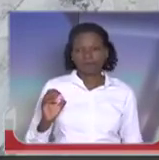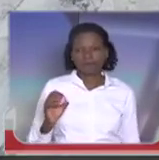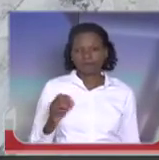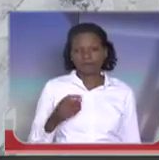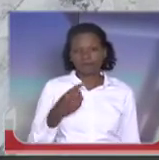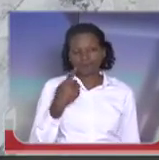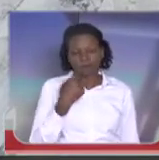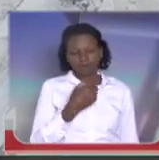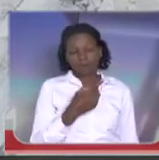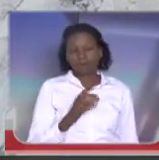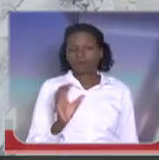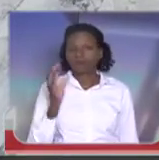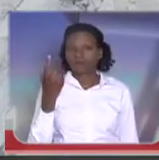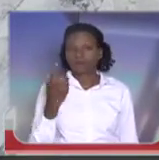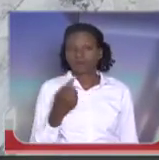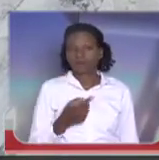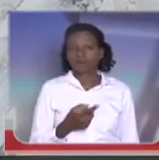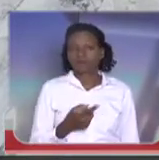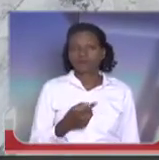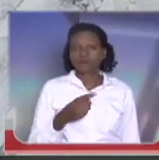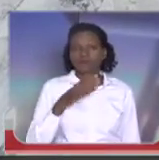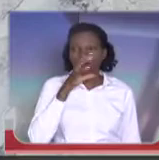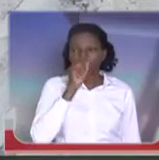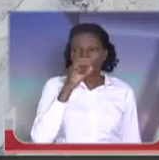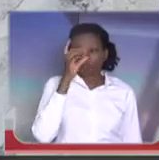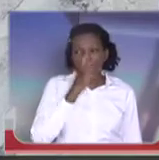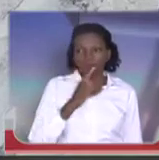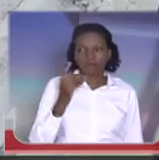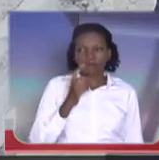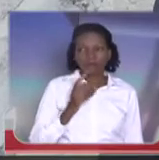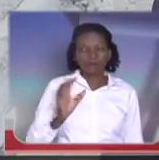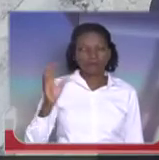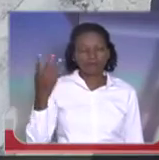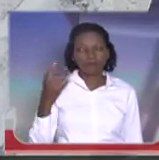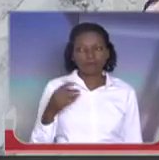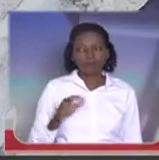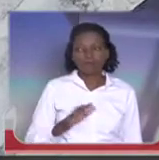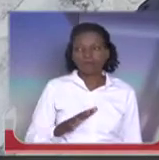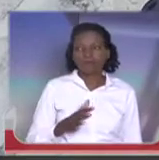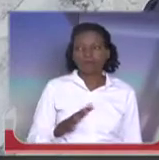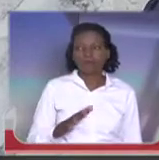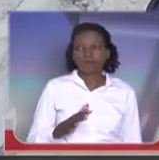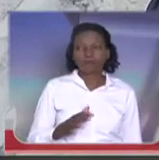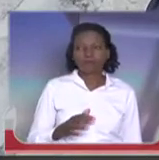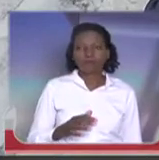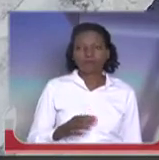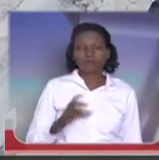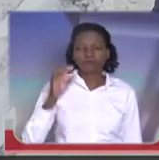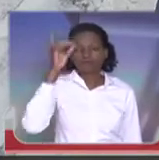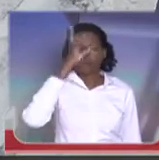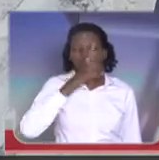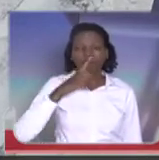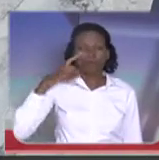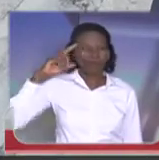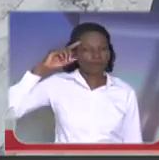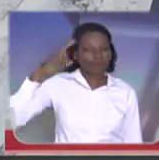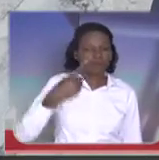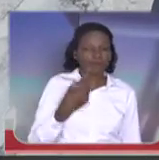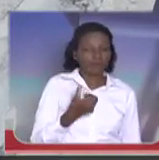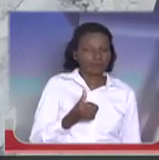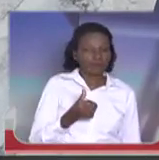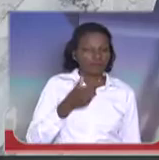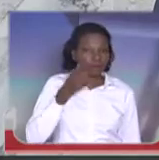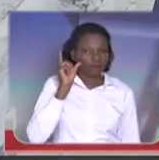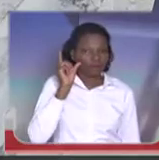Foi a ocorrência que aconteceu, nesse final de semana, mais propriamente, no domingo, dia 16, agora